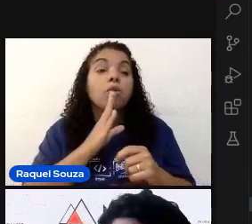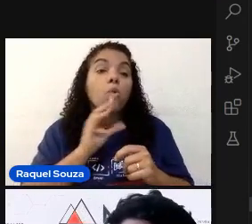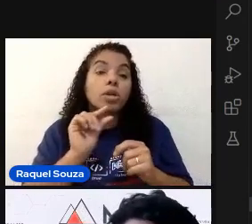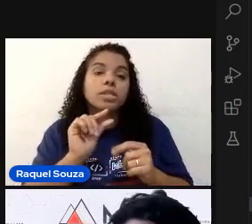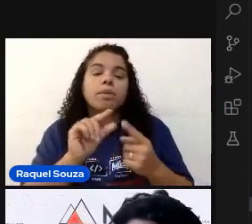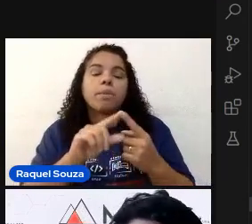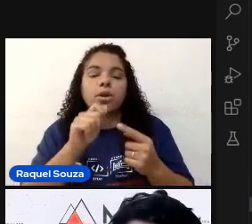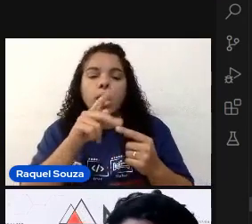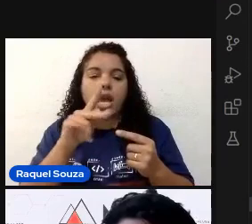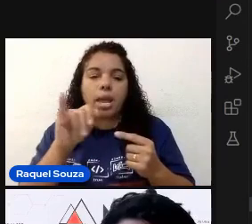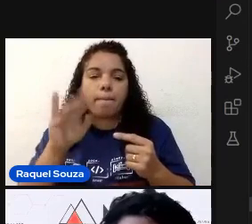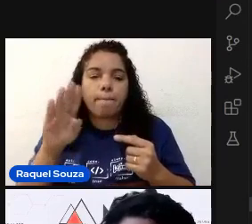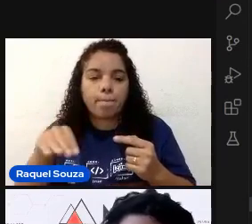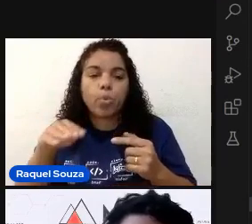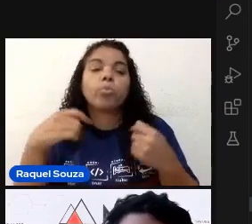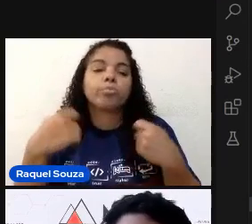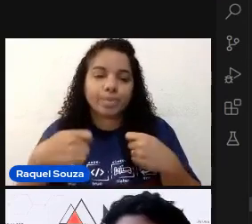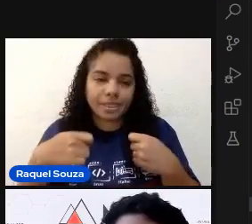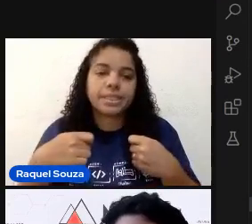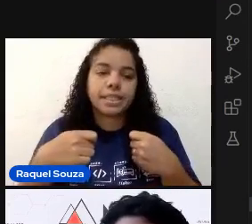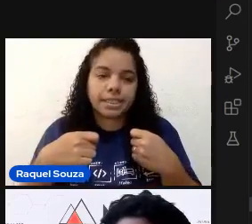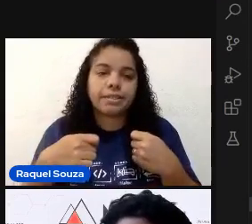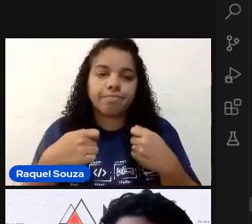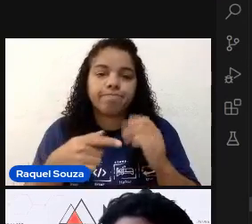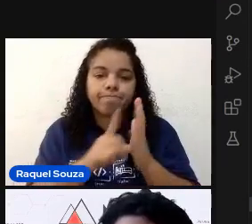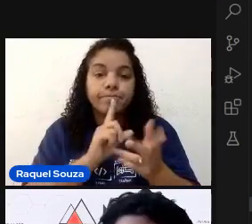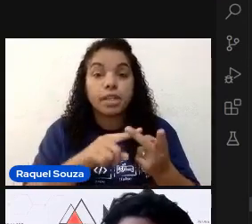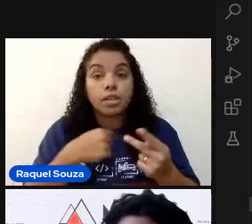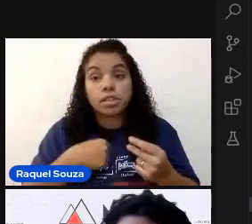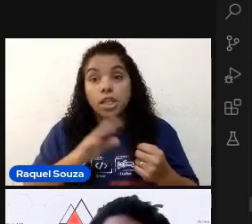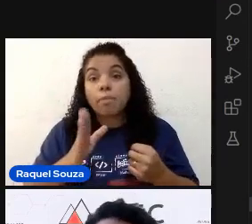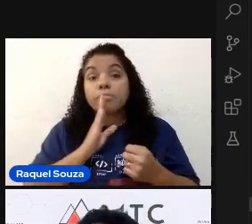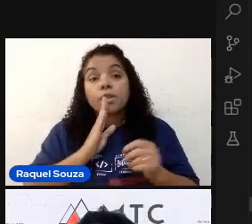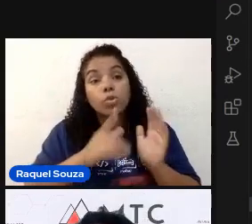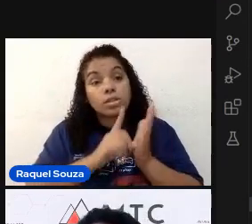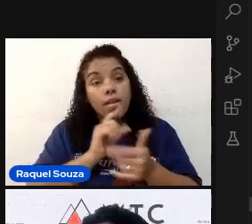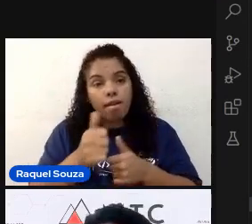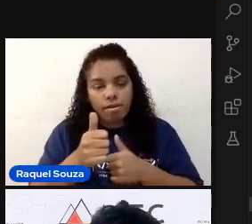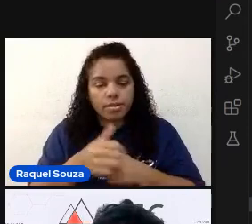Appium já de antemão. Você já precisa conhecer ele previamente.